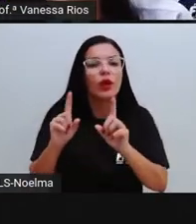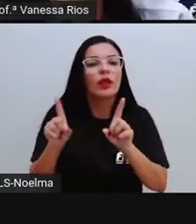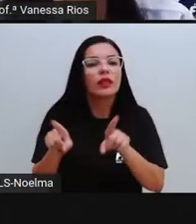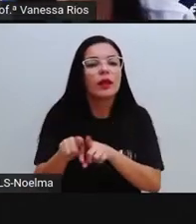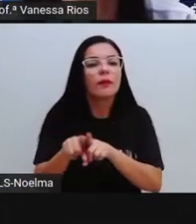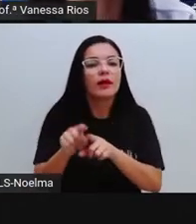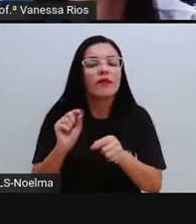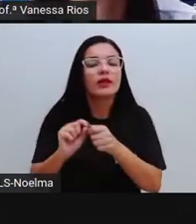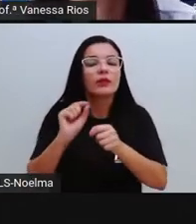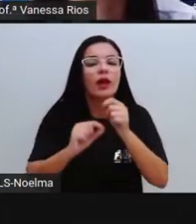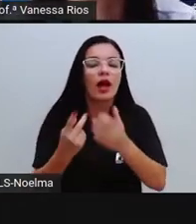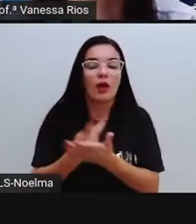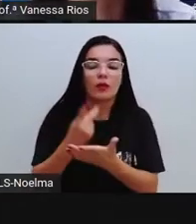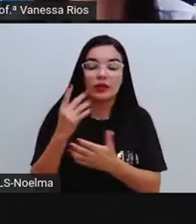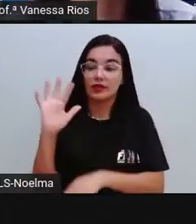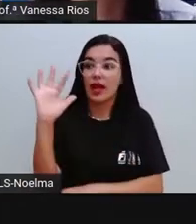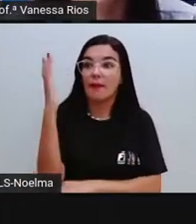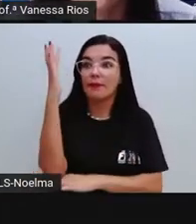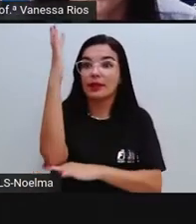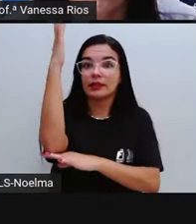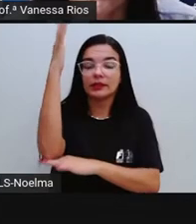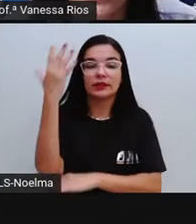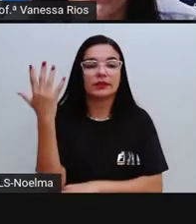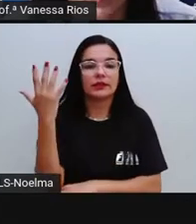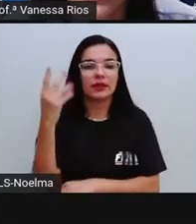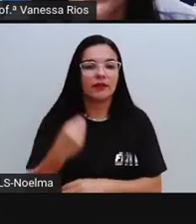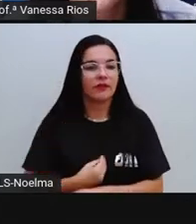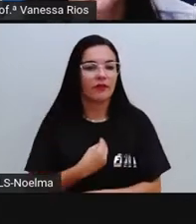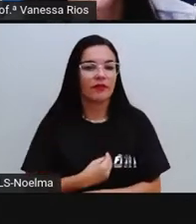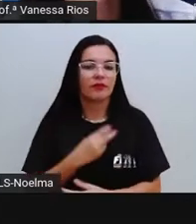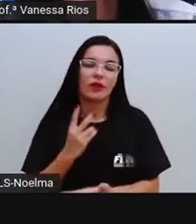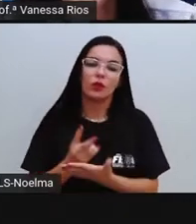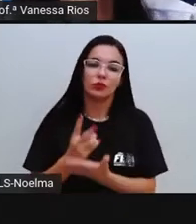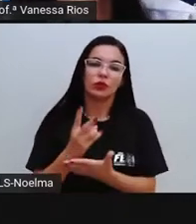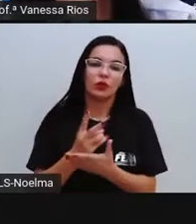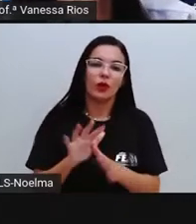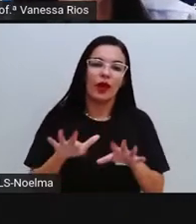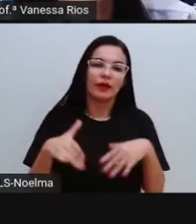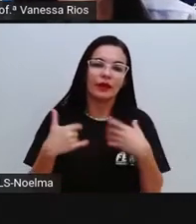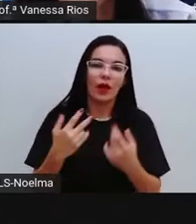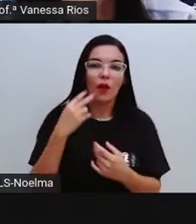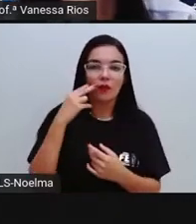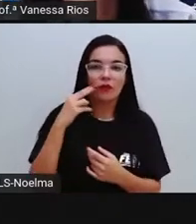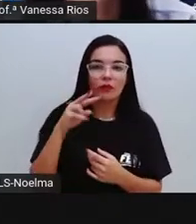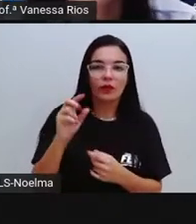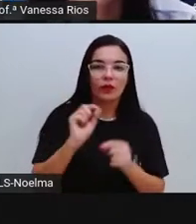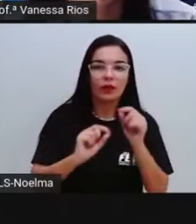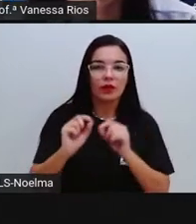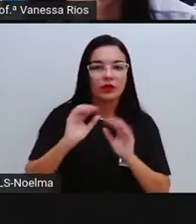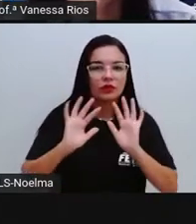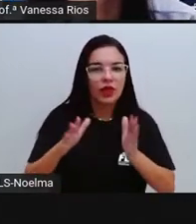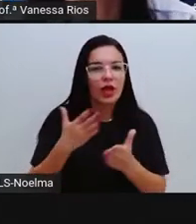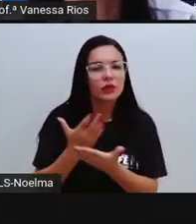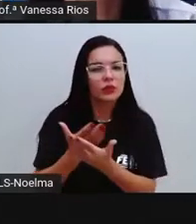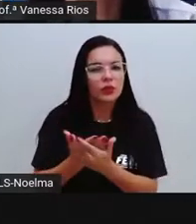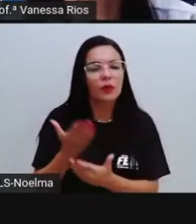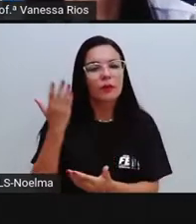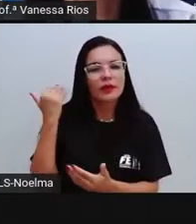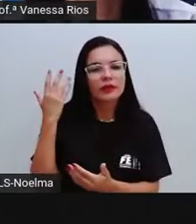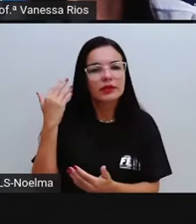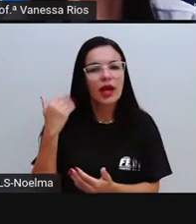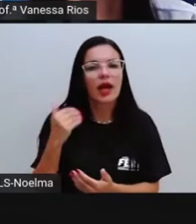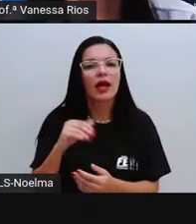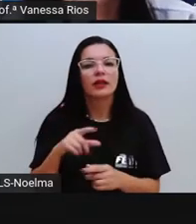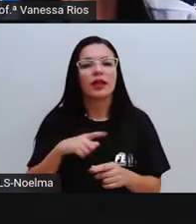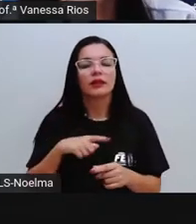reproduza, com que a planta sobreviva. E aí as partes da planta a gente já estudou, as